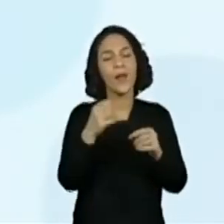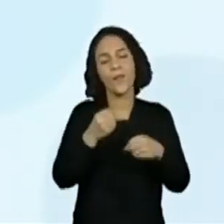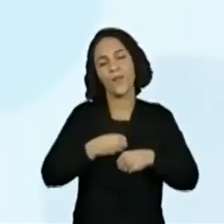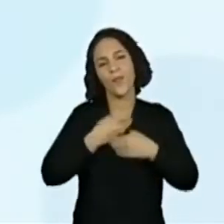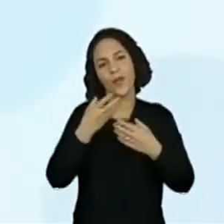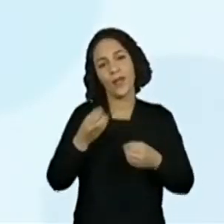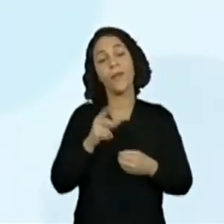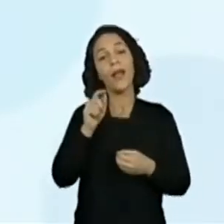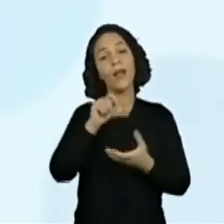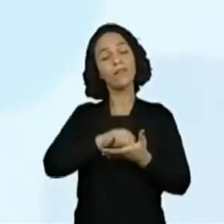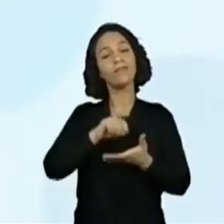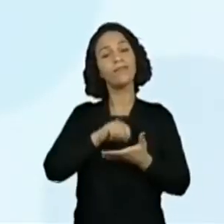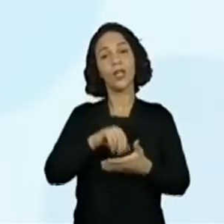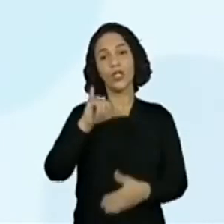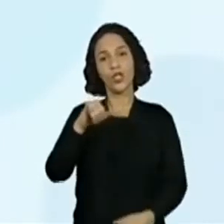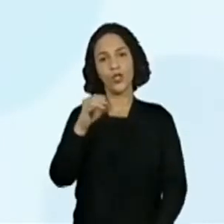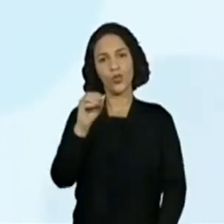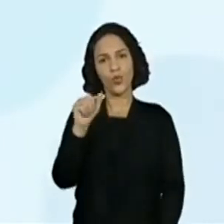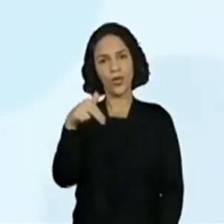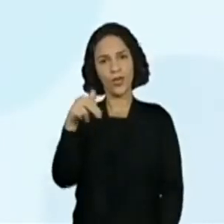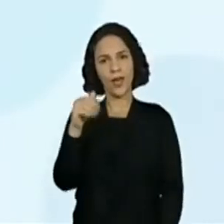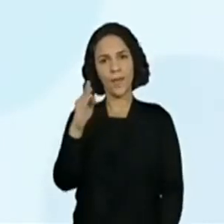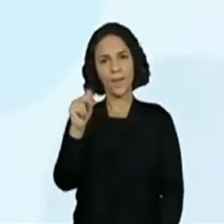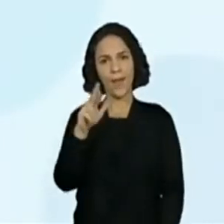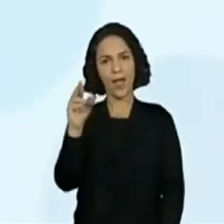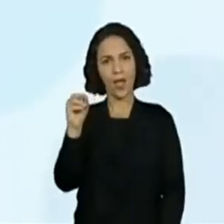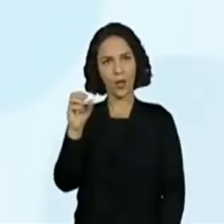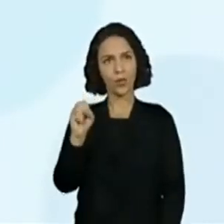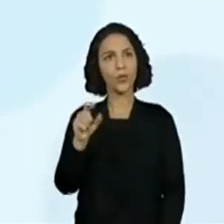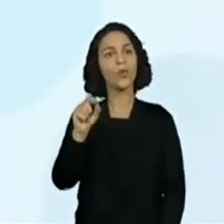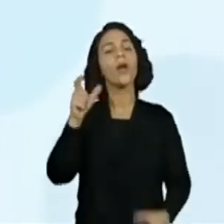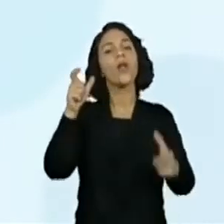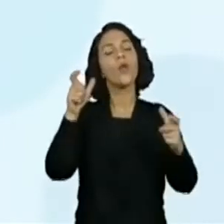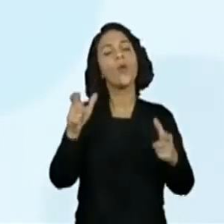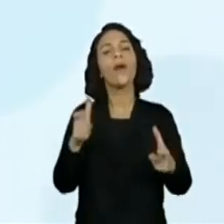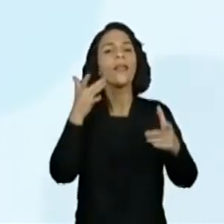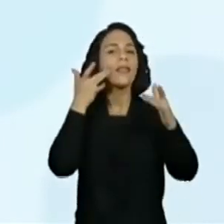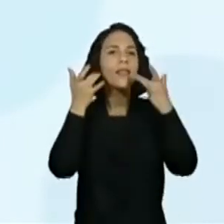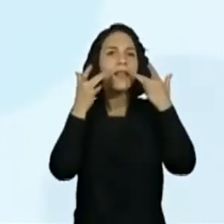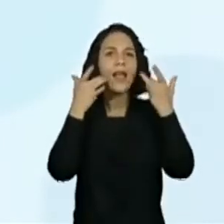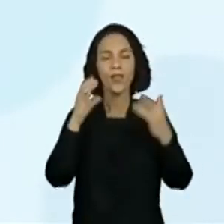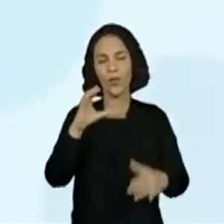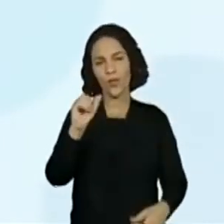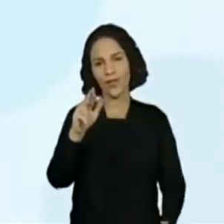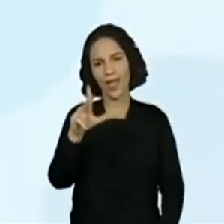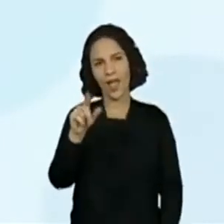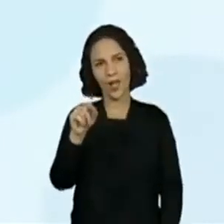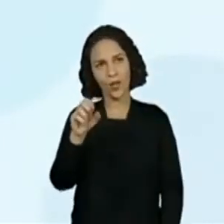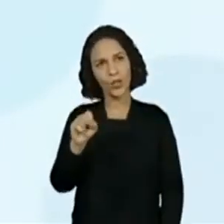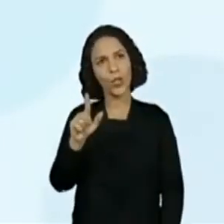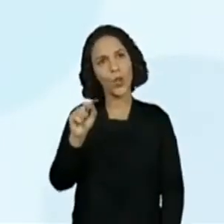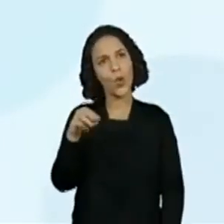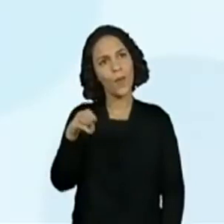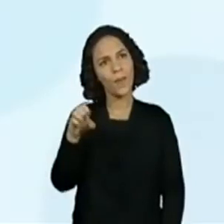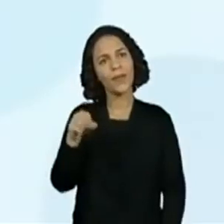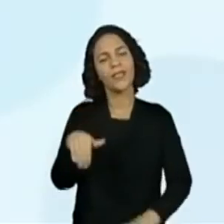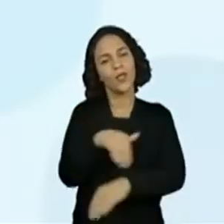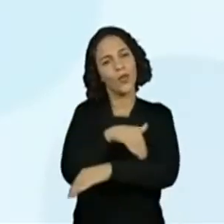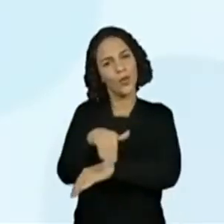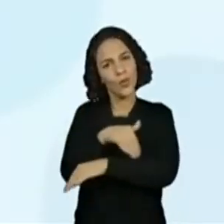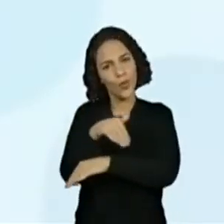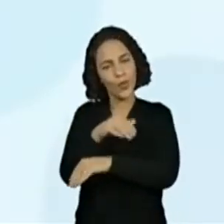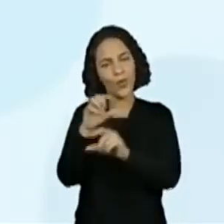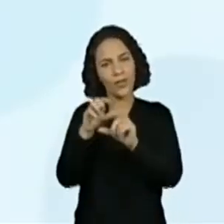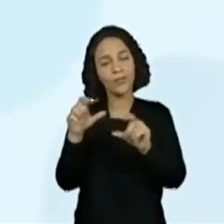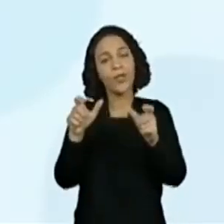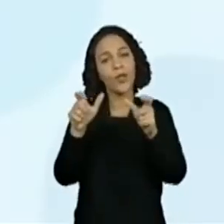-feira, às 20 horas. Auditório 1 do Teatro Carlos Gomes, Avenida da Custódia, 2348,